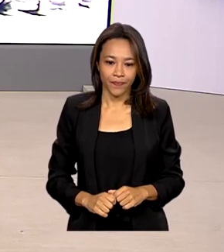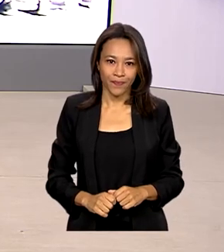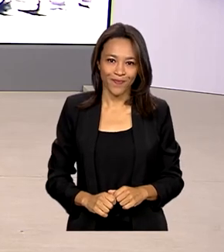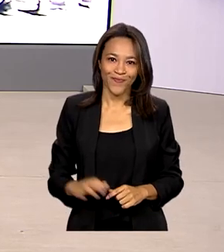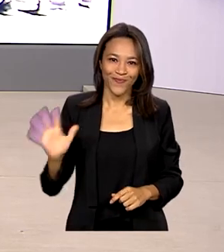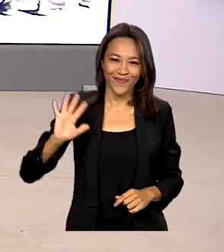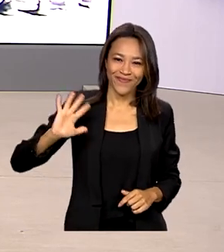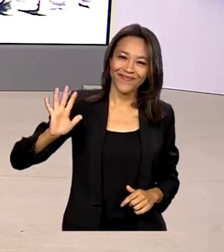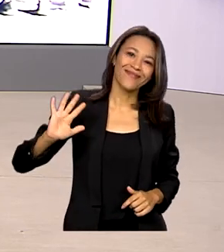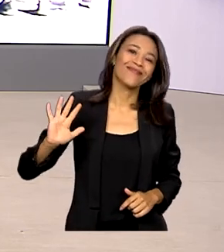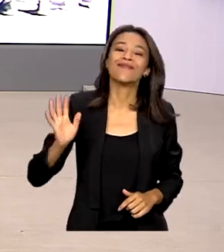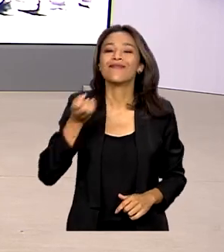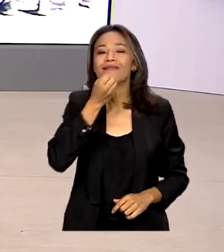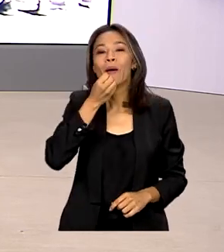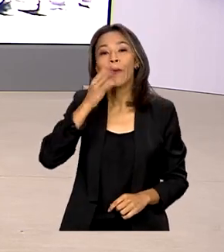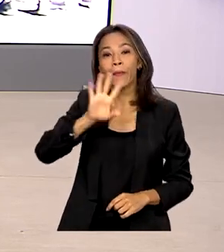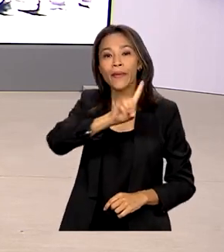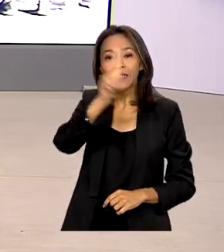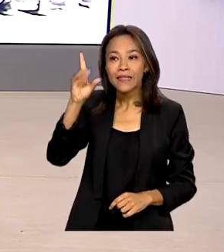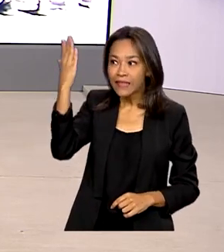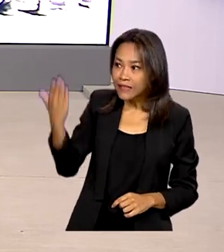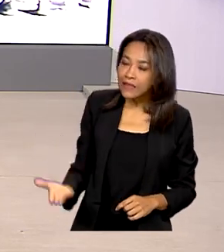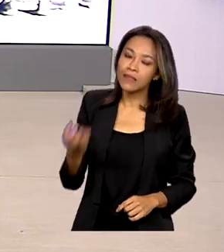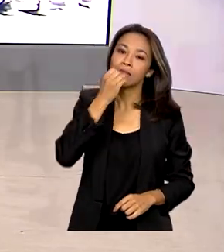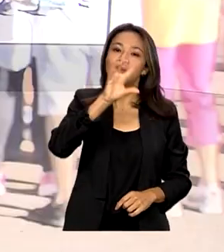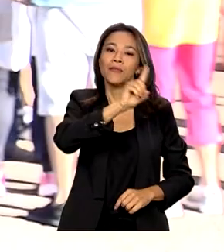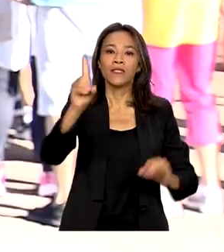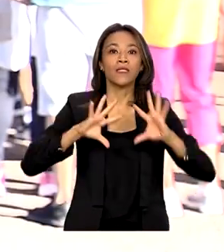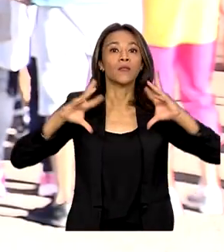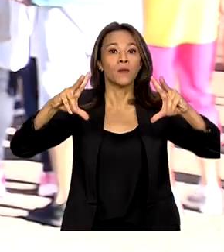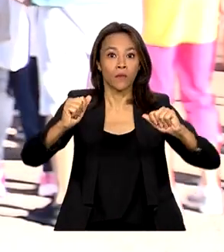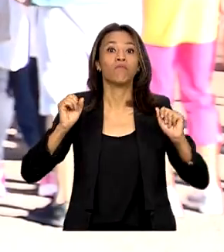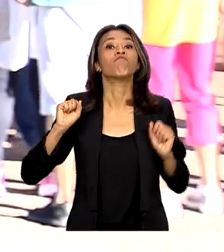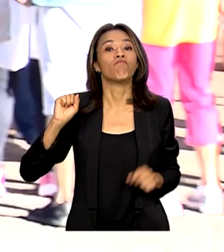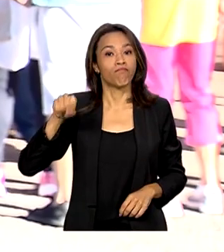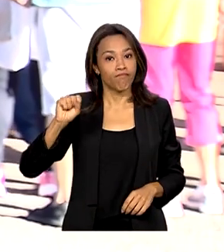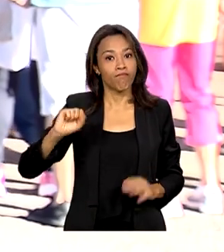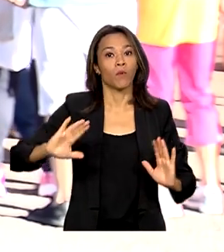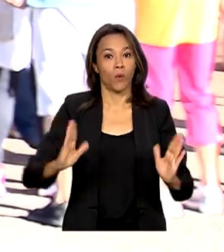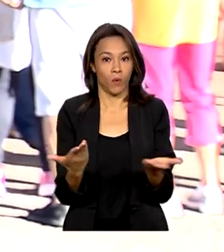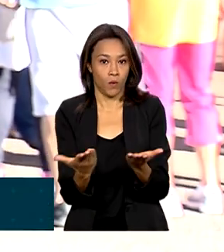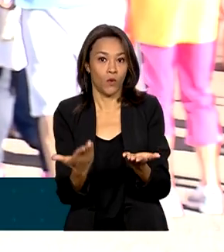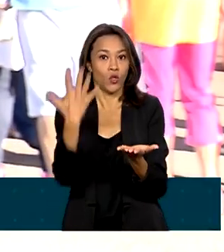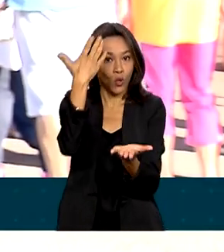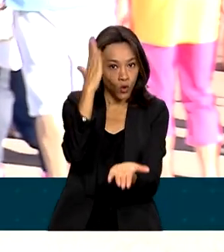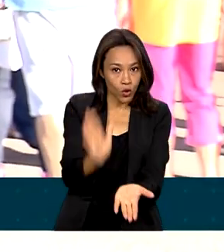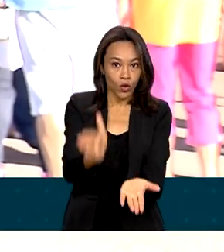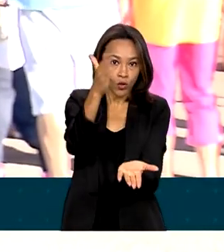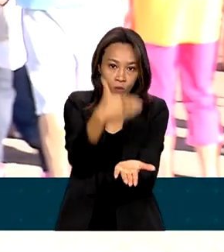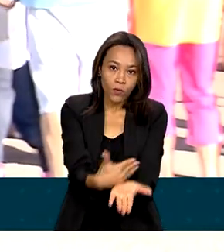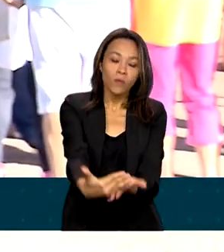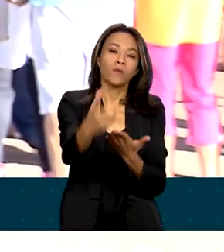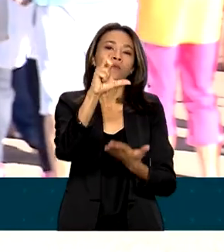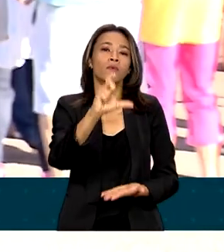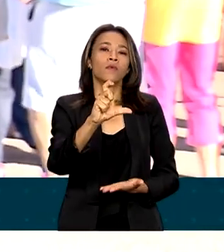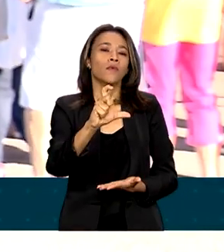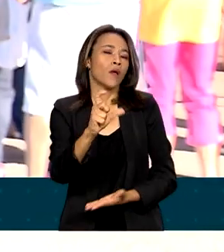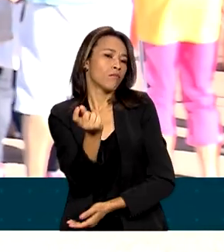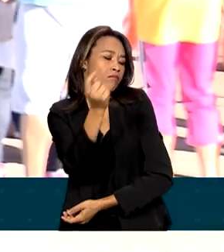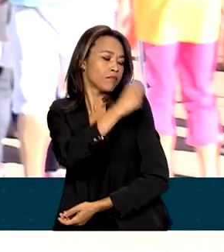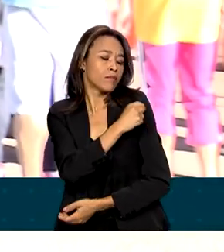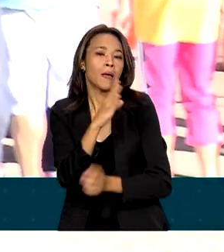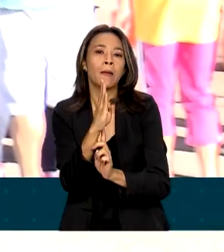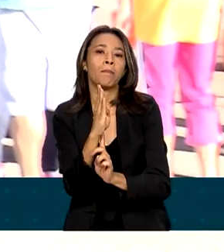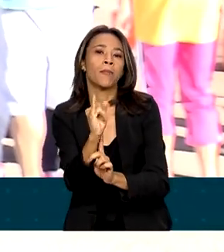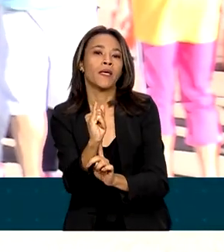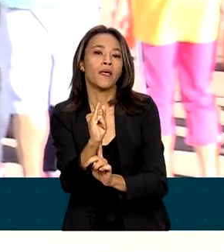Olá, Natália! Bom dia pra você e bom dia a todos. É isso mesmo, começa hoje a aplicação da vacina bivalente, que protege